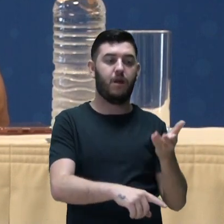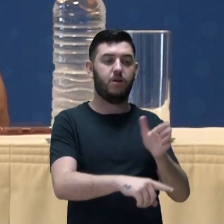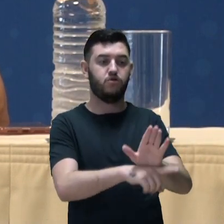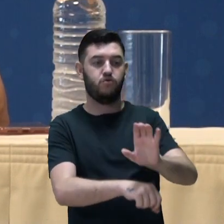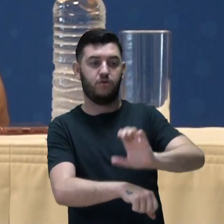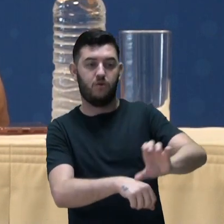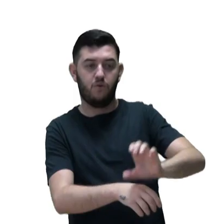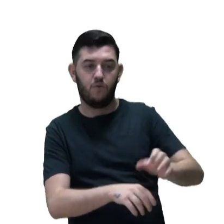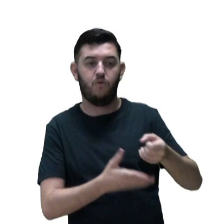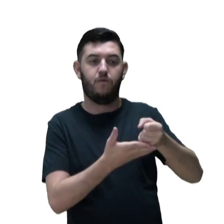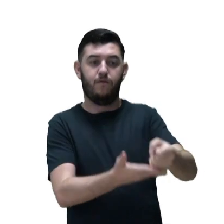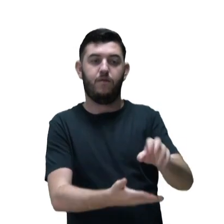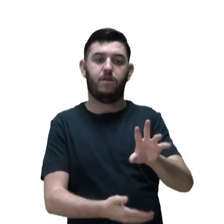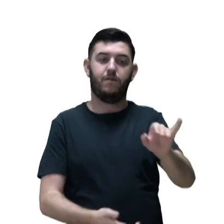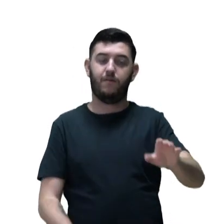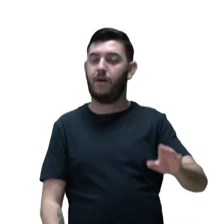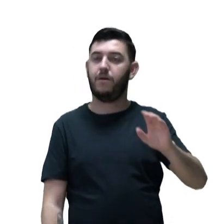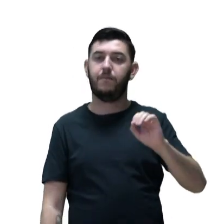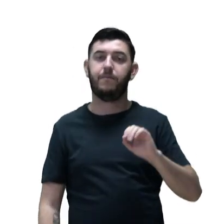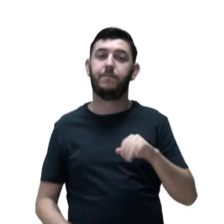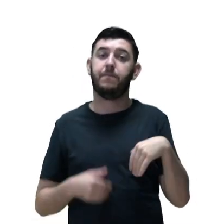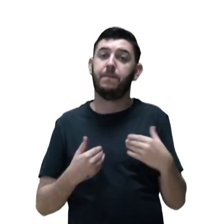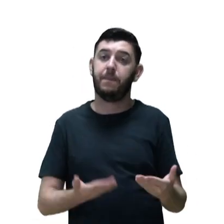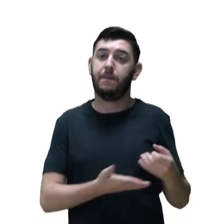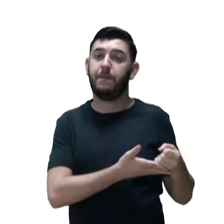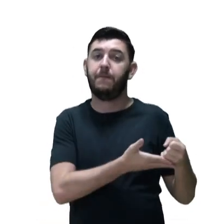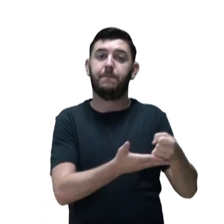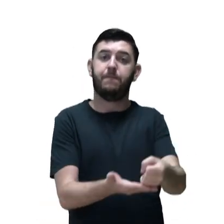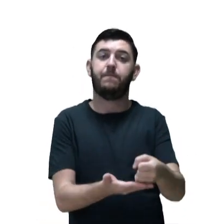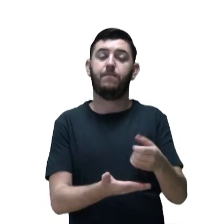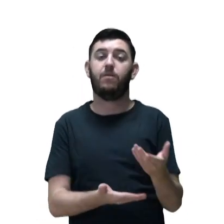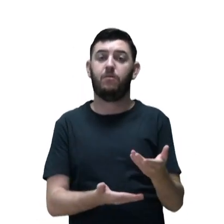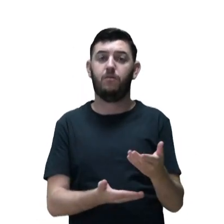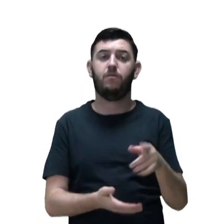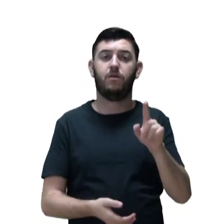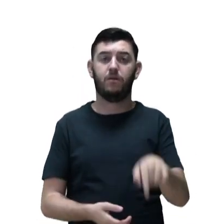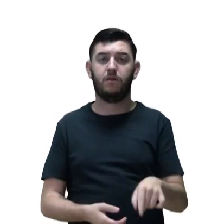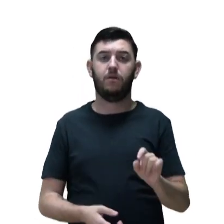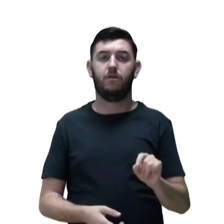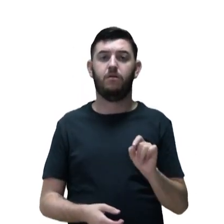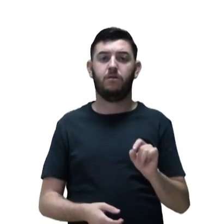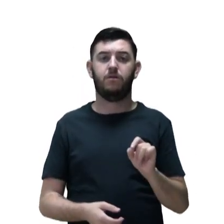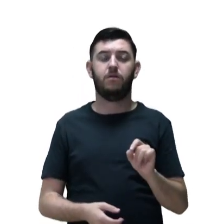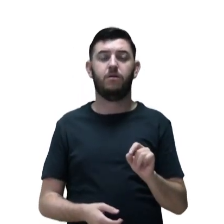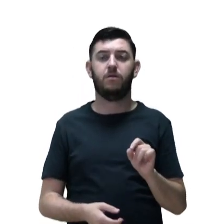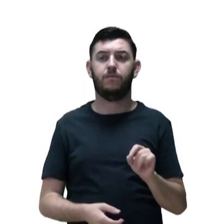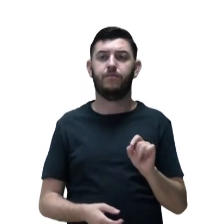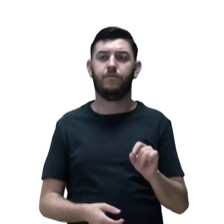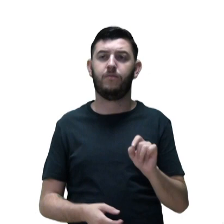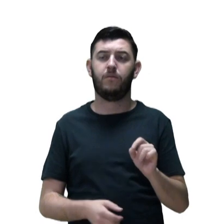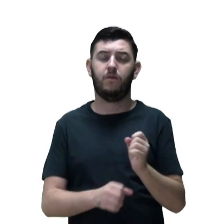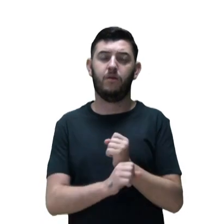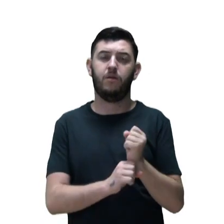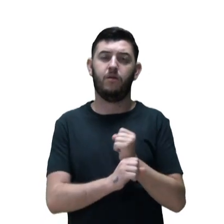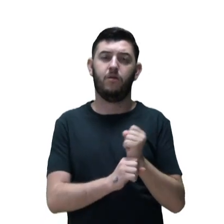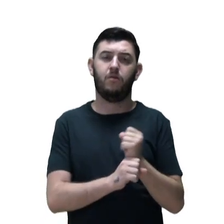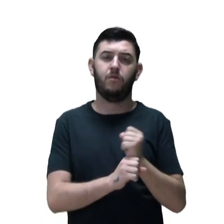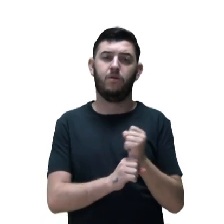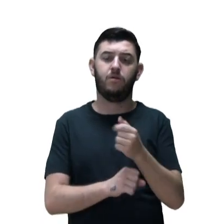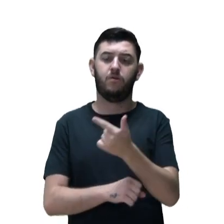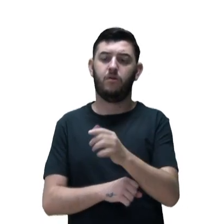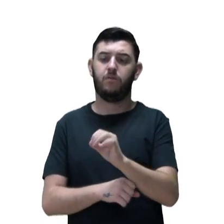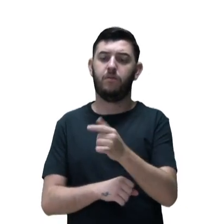Dessas regras de adesão, a oferta foi definida para termo máximo em 2022